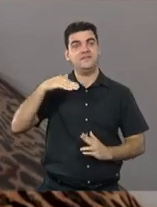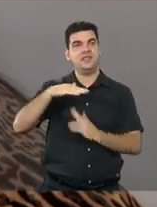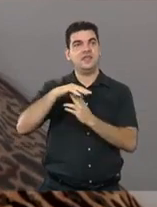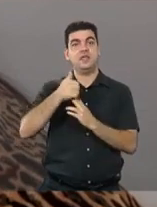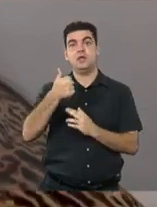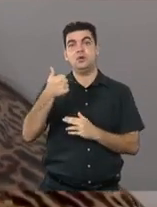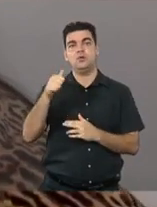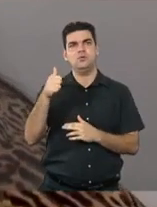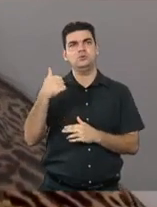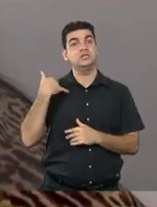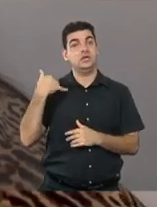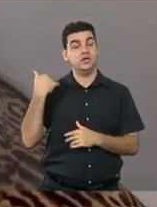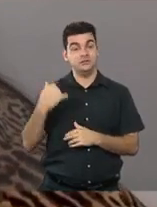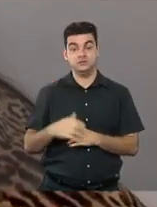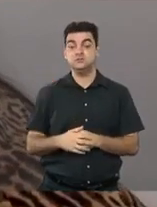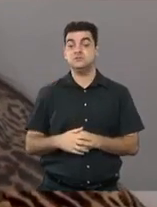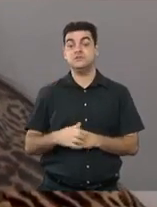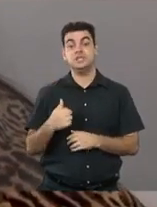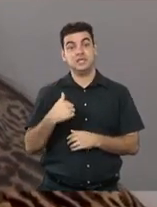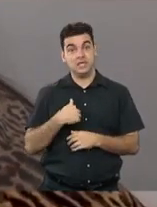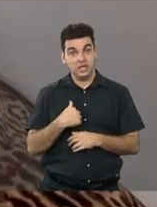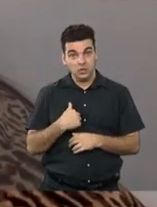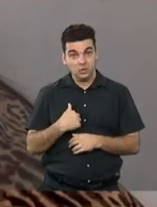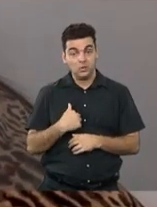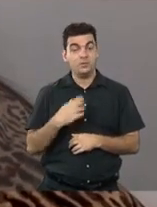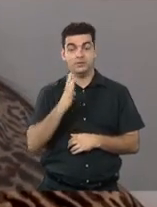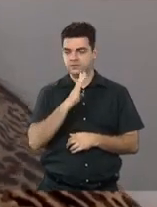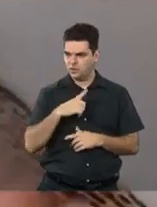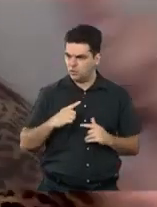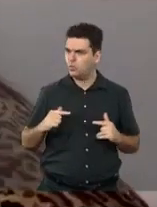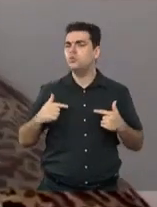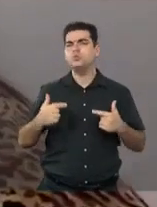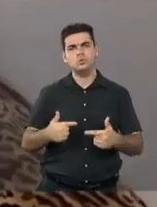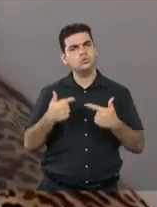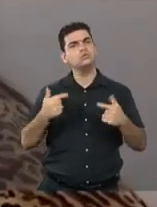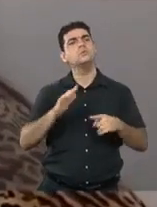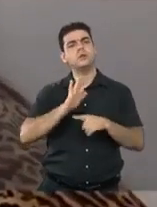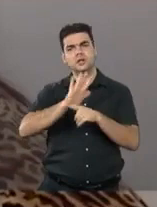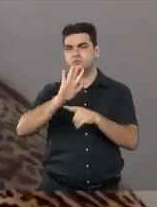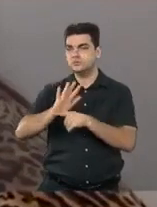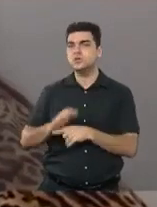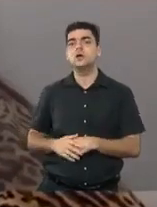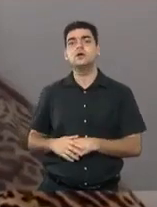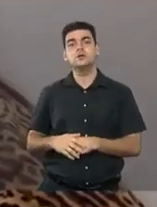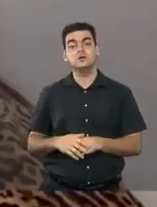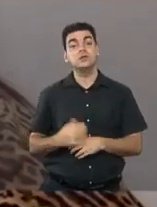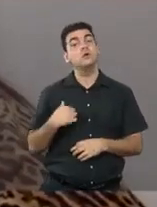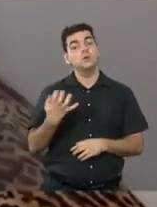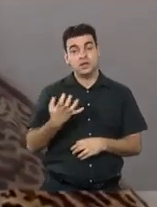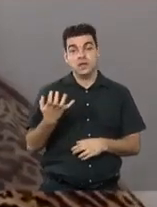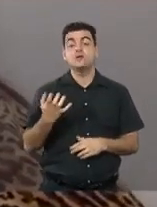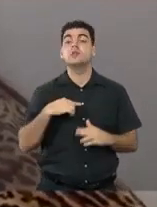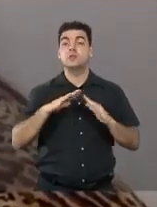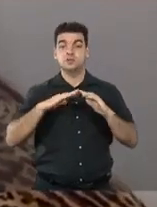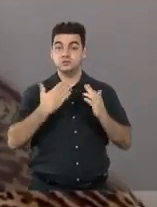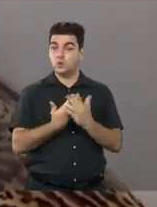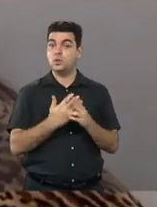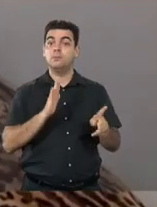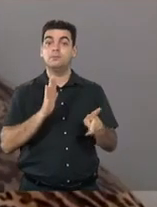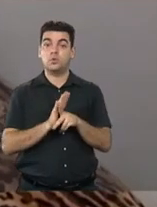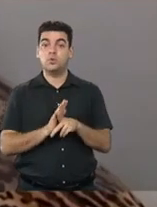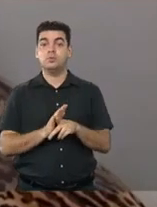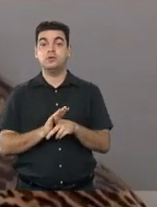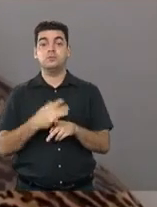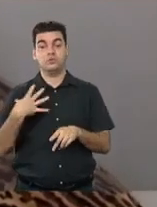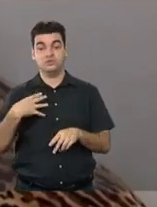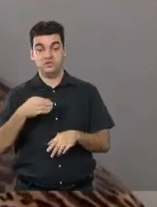15 anos. Enquanto eu, como brasileira, luto, e como mulheres do Brasil, para cada coiteirão ter uma escola de período integral para